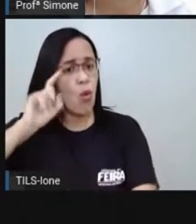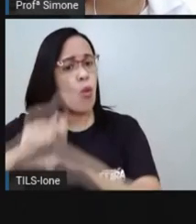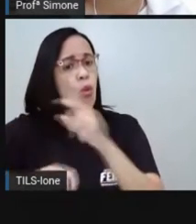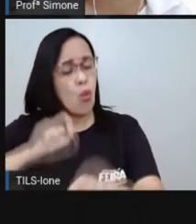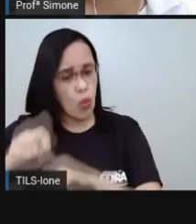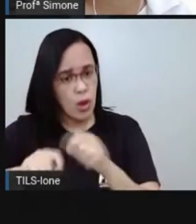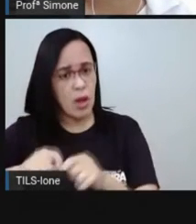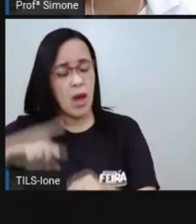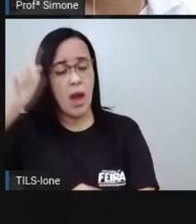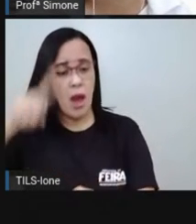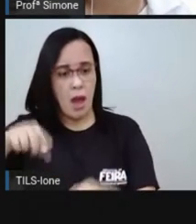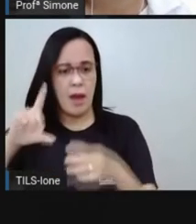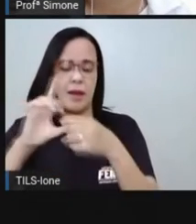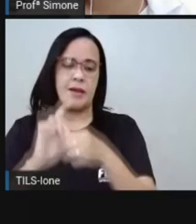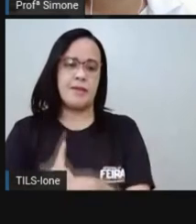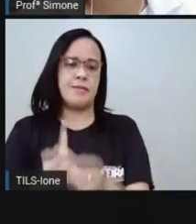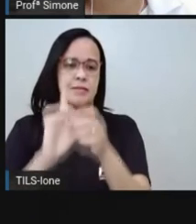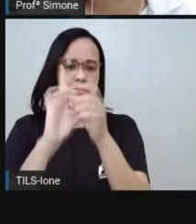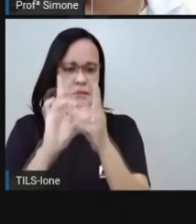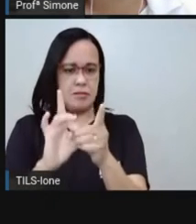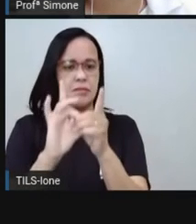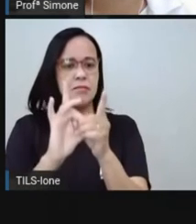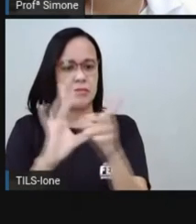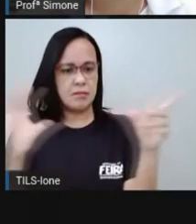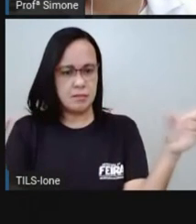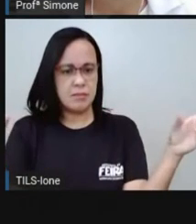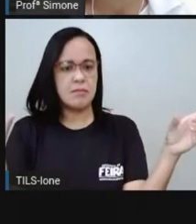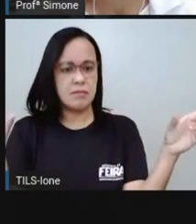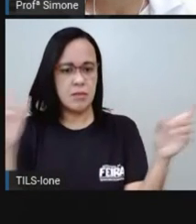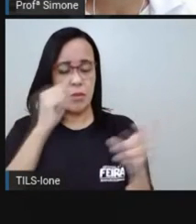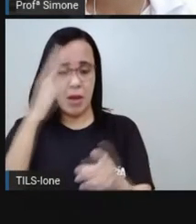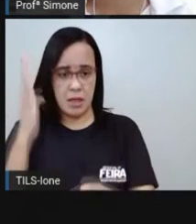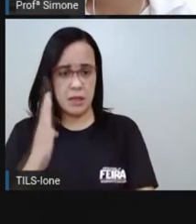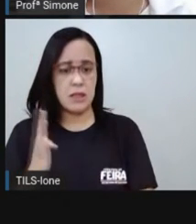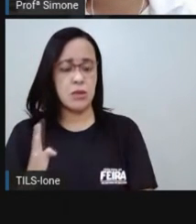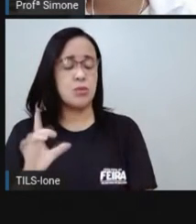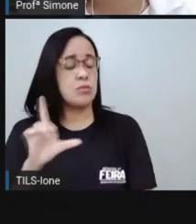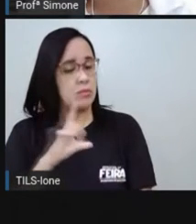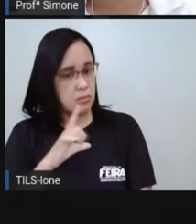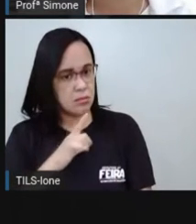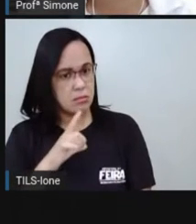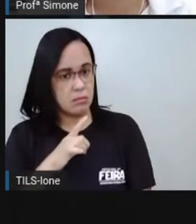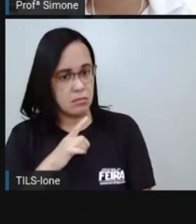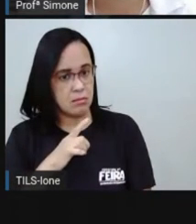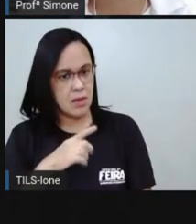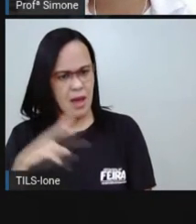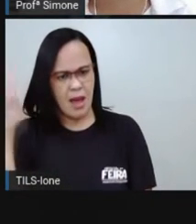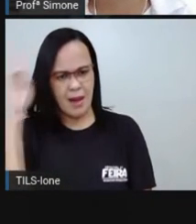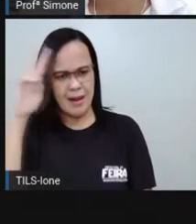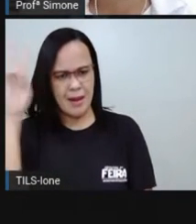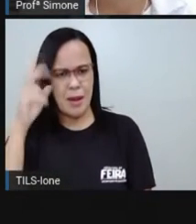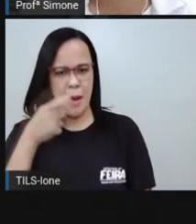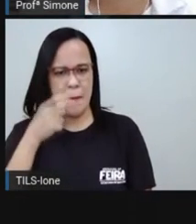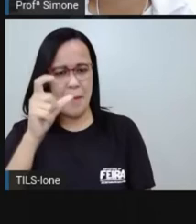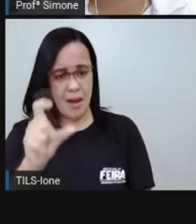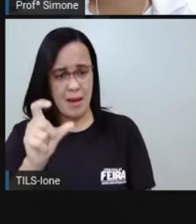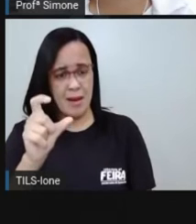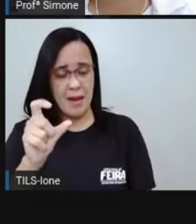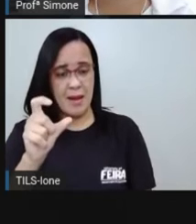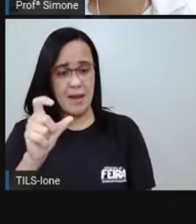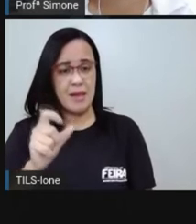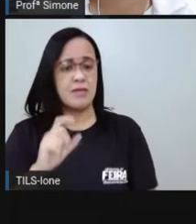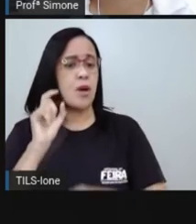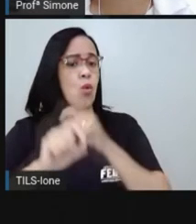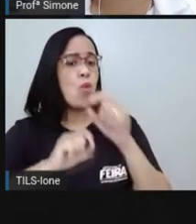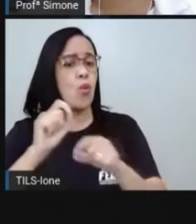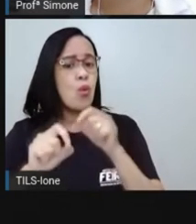exercício da democracia no Brasil. Lembra lá do significado de república? Aquilo que é do